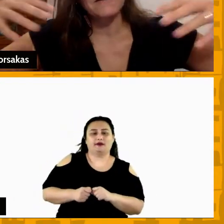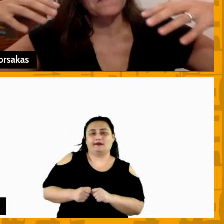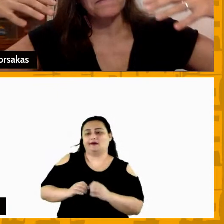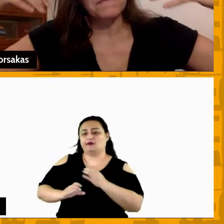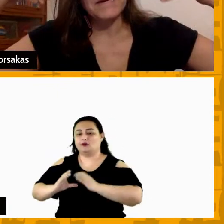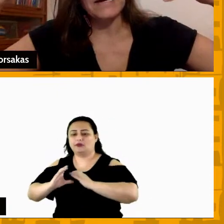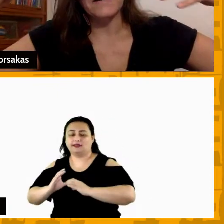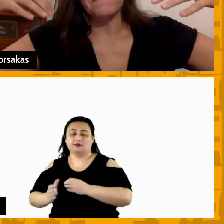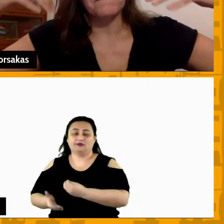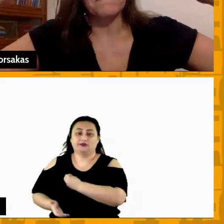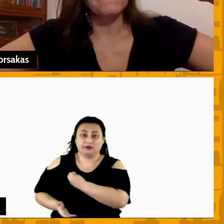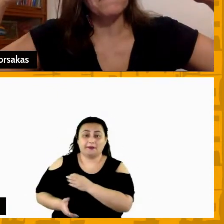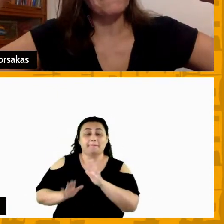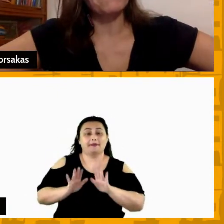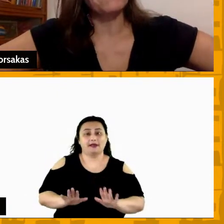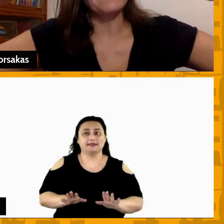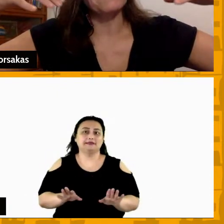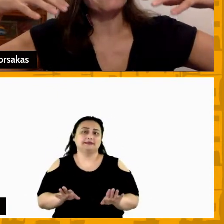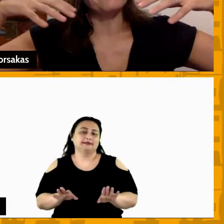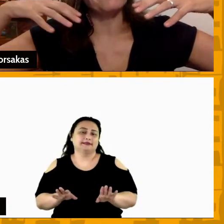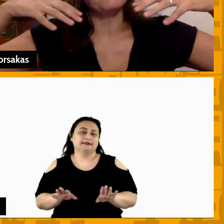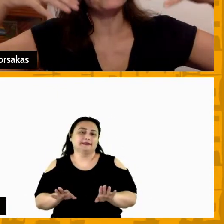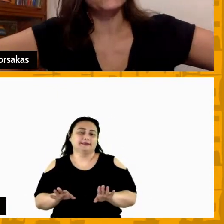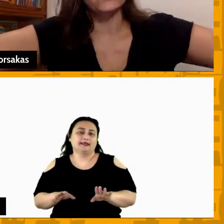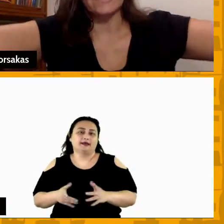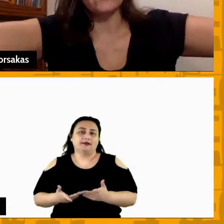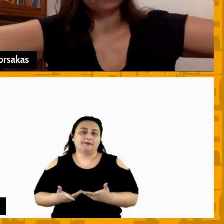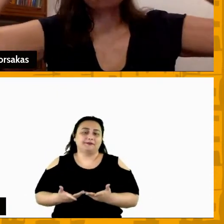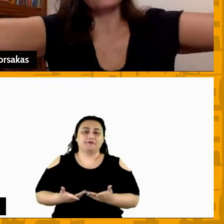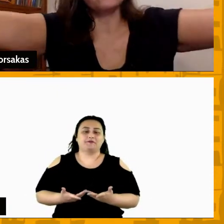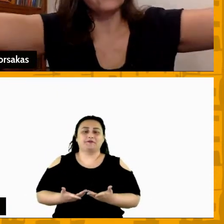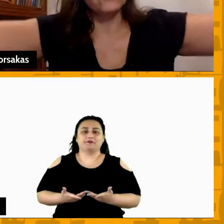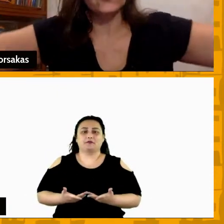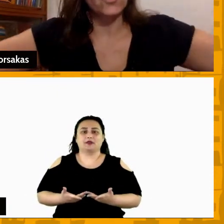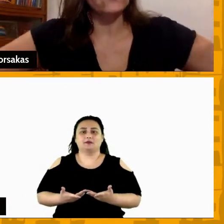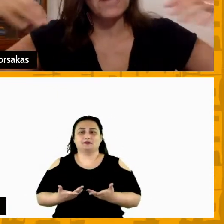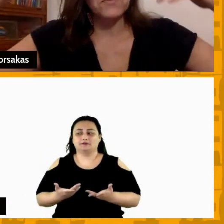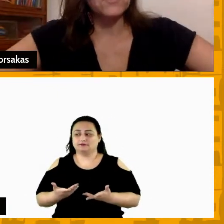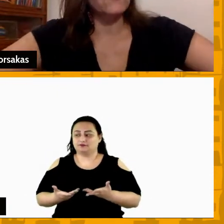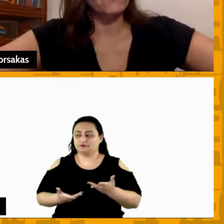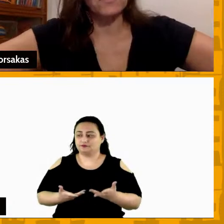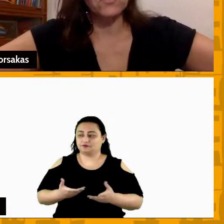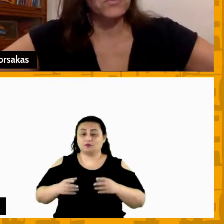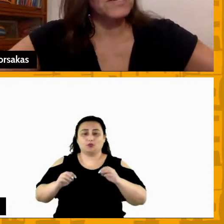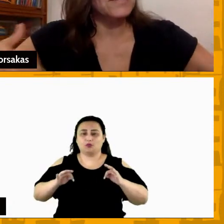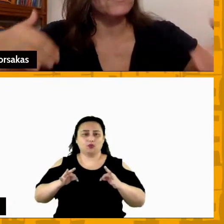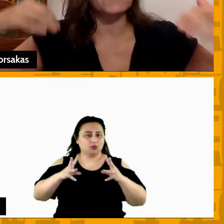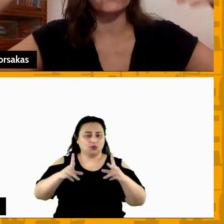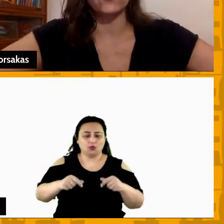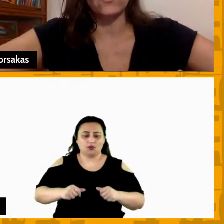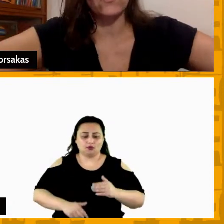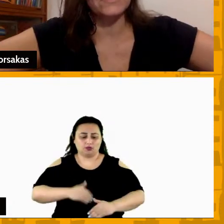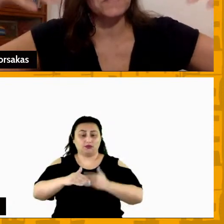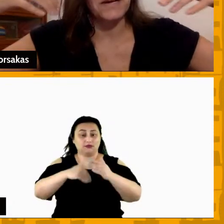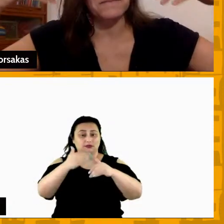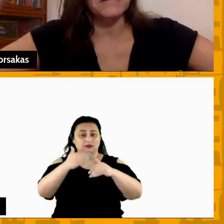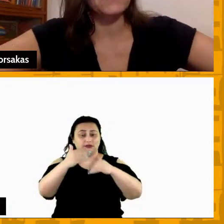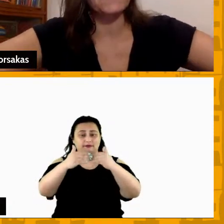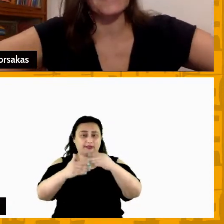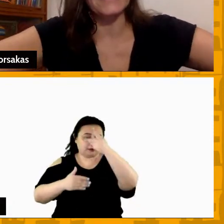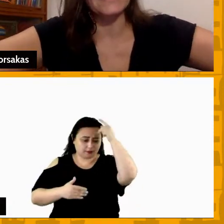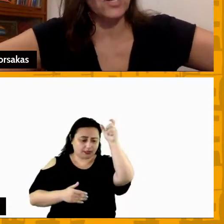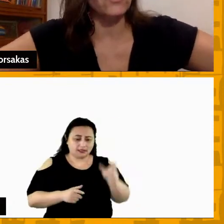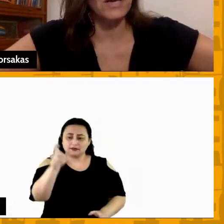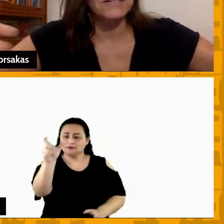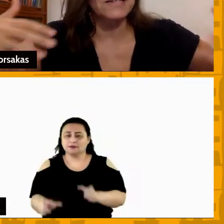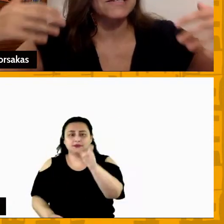para para para o sucesso no todo para o desenvolvimento do potencial das pessoas para